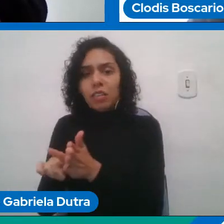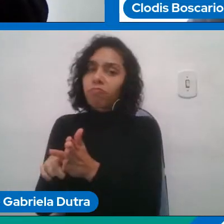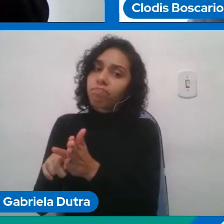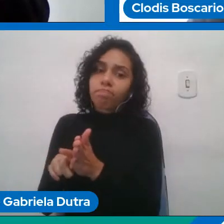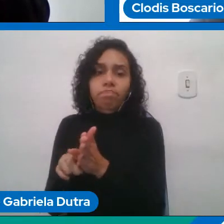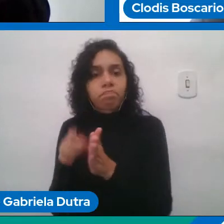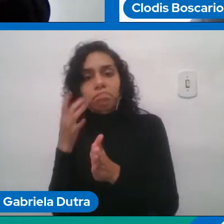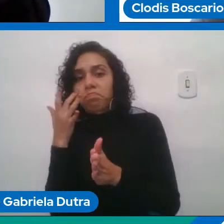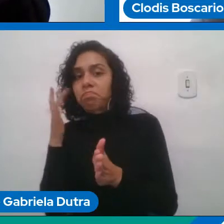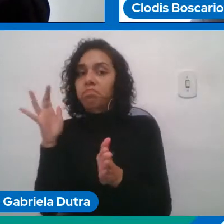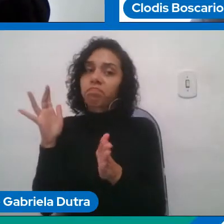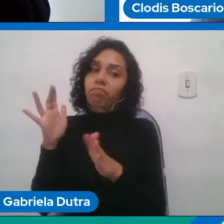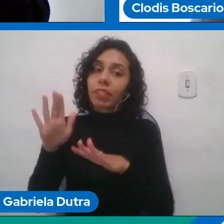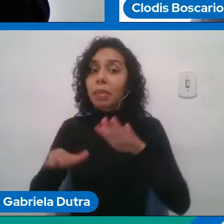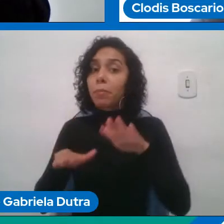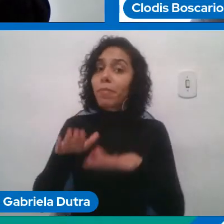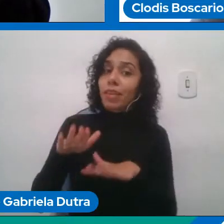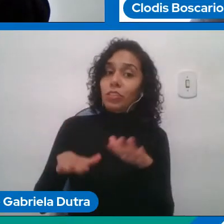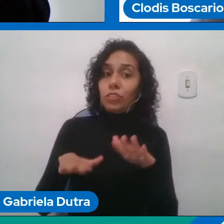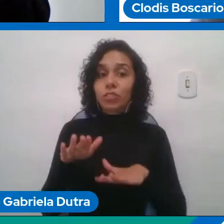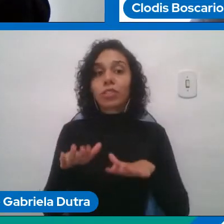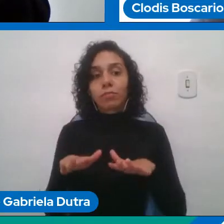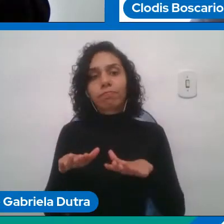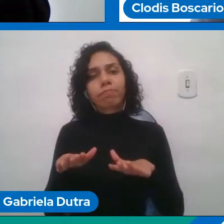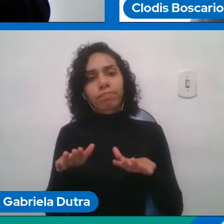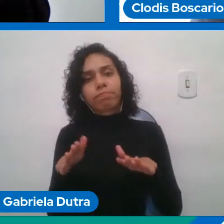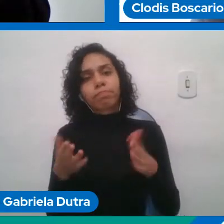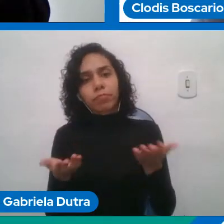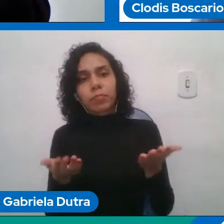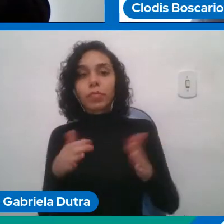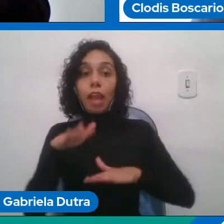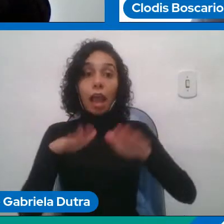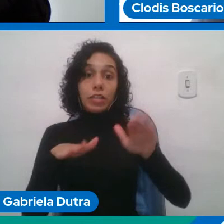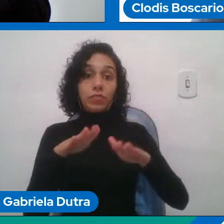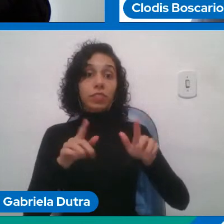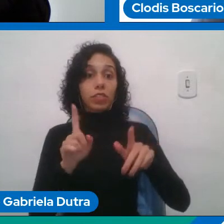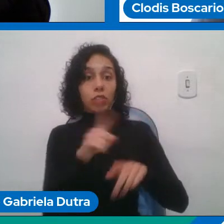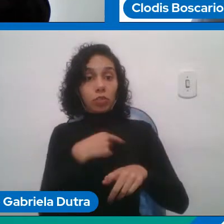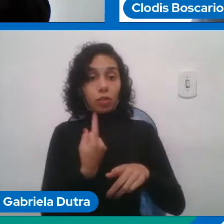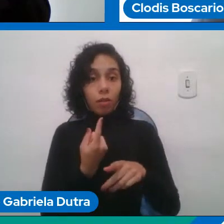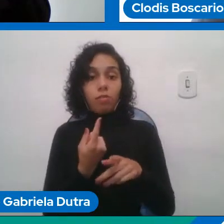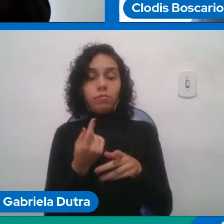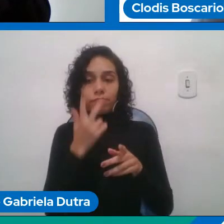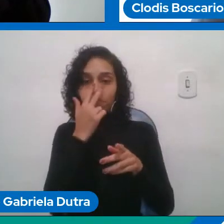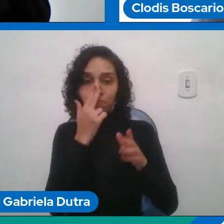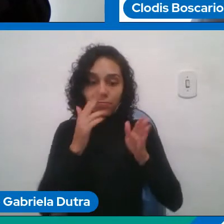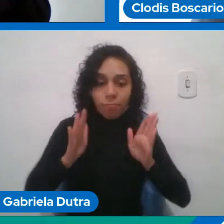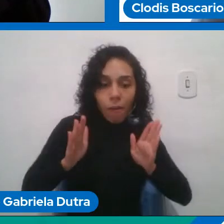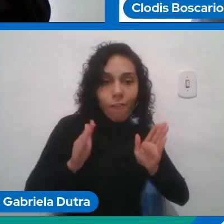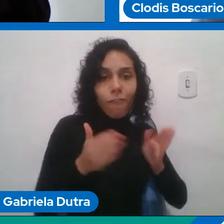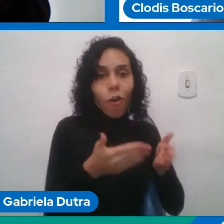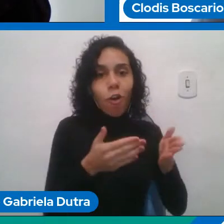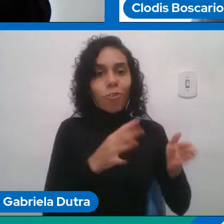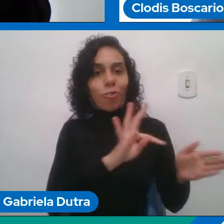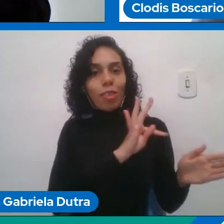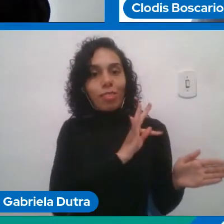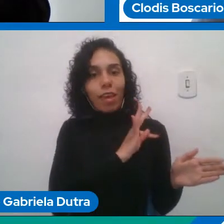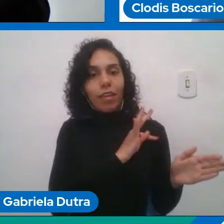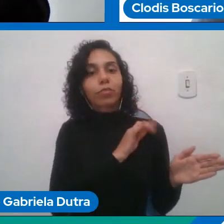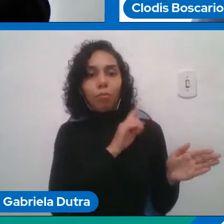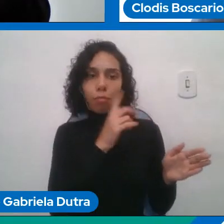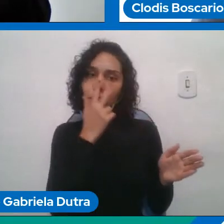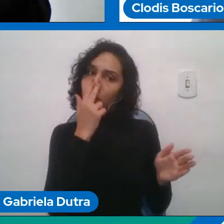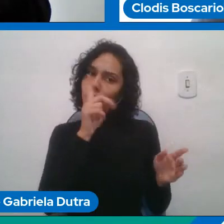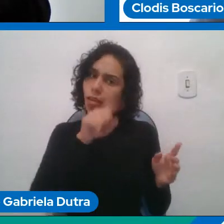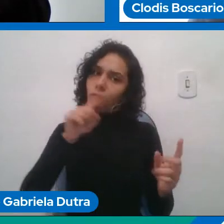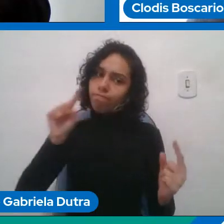em alguns casos quando nós estamos tratando muito lá do core técnico nós estamos lidando com uma objetividade se eu escrevo